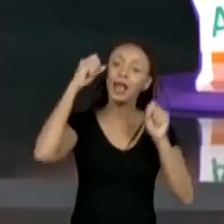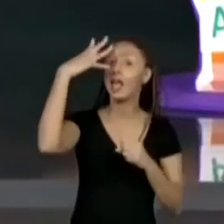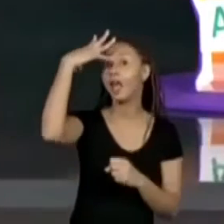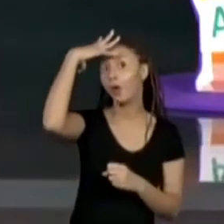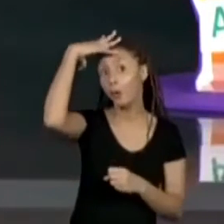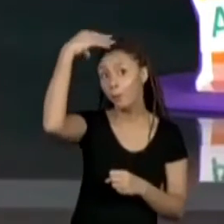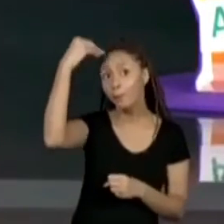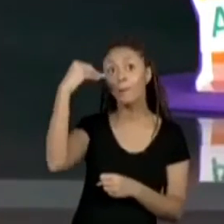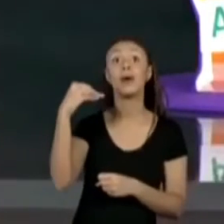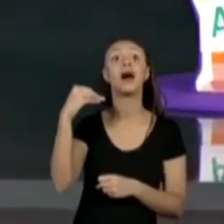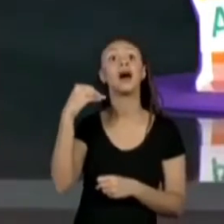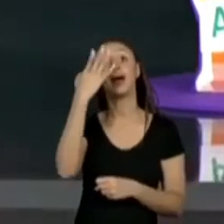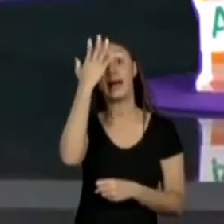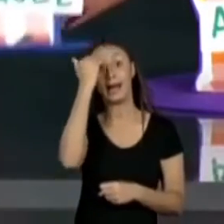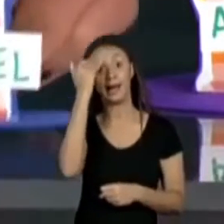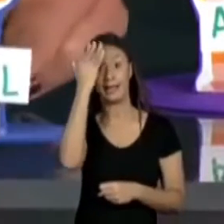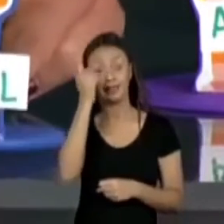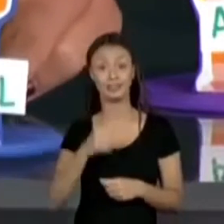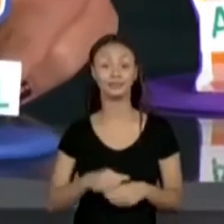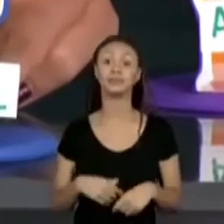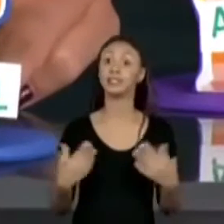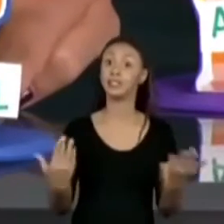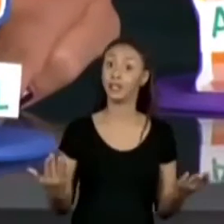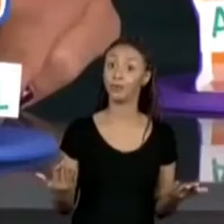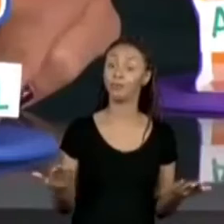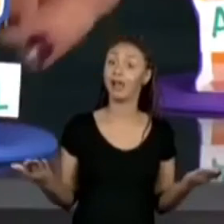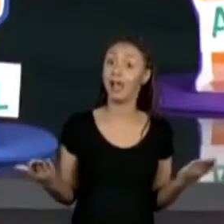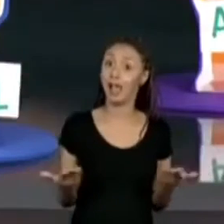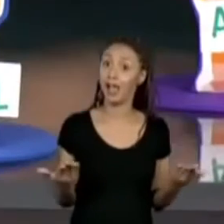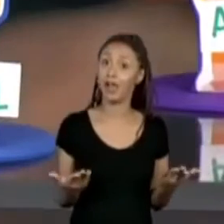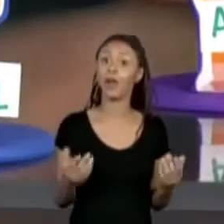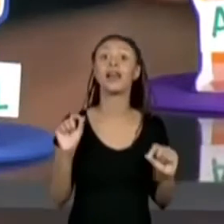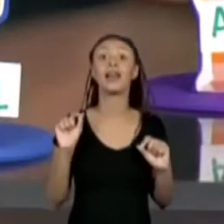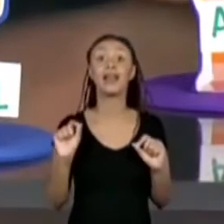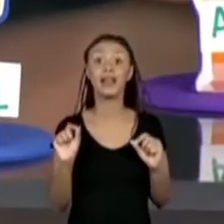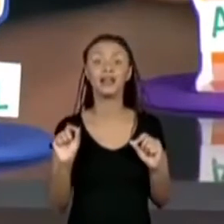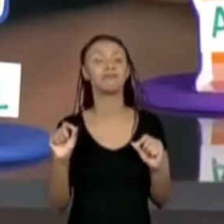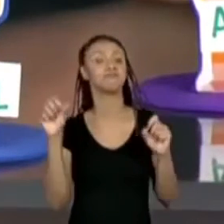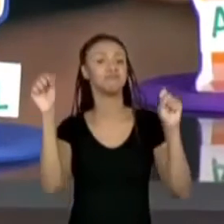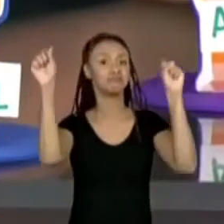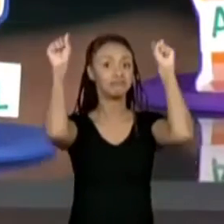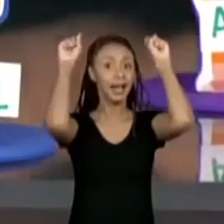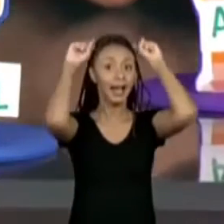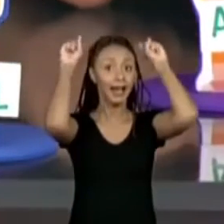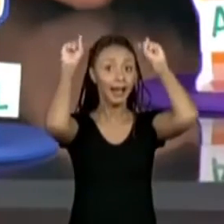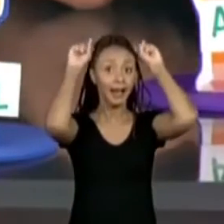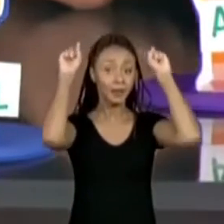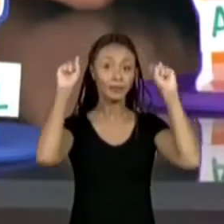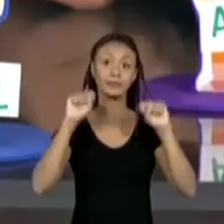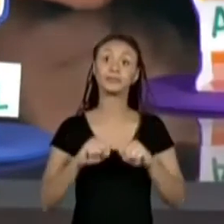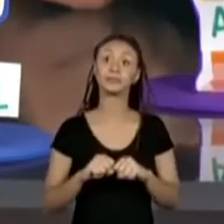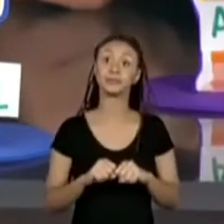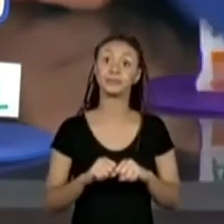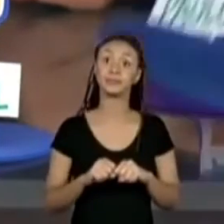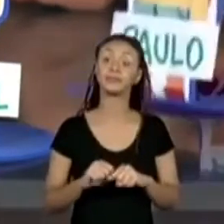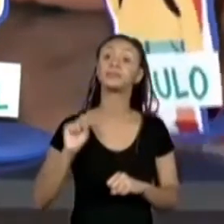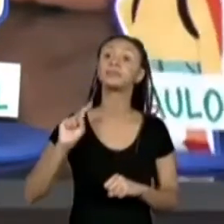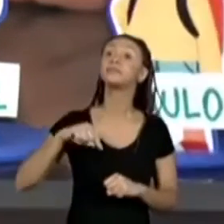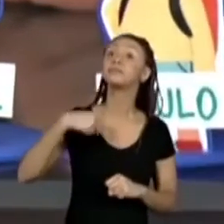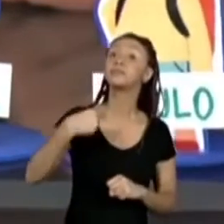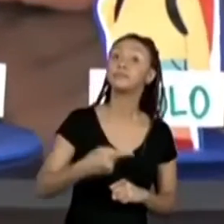Então, depois do Roberto vai vir a Raquel. Depois da Raquel virá